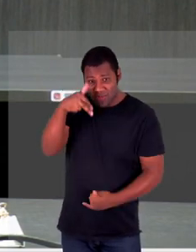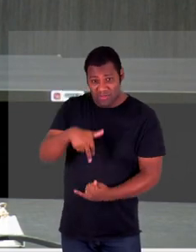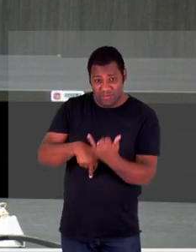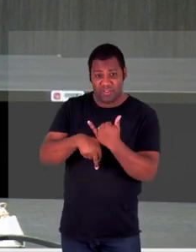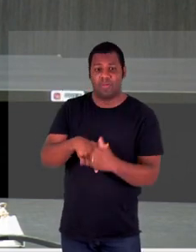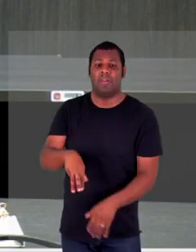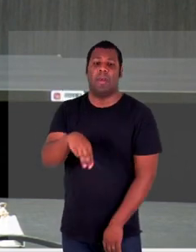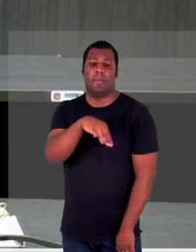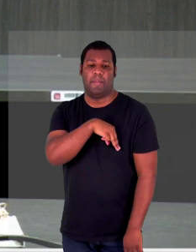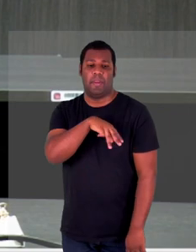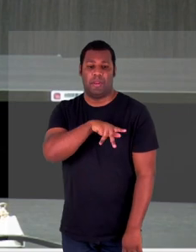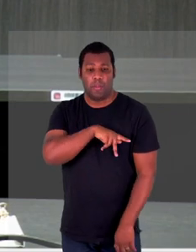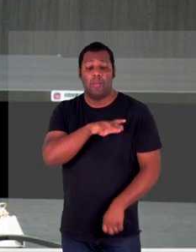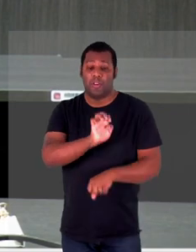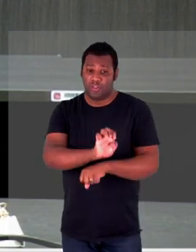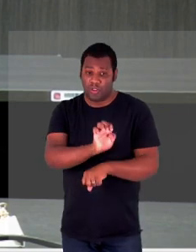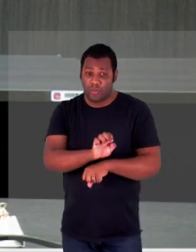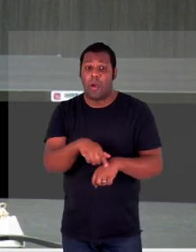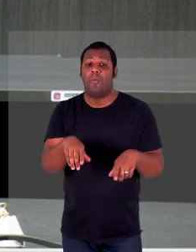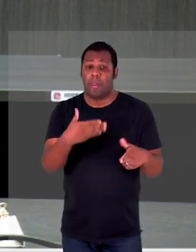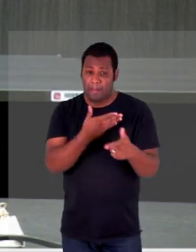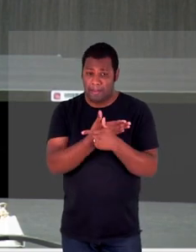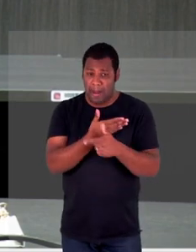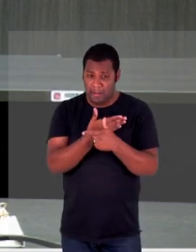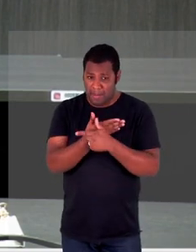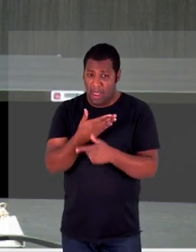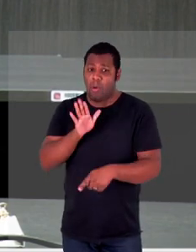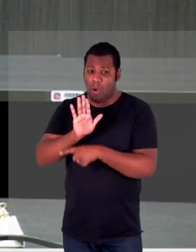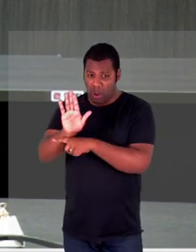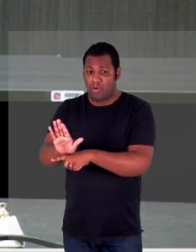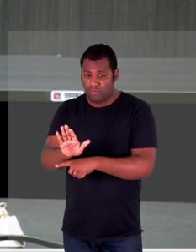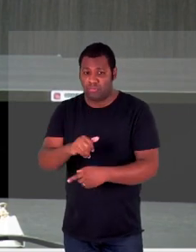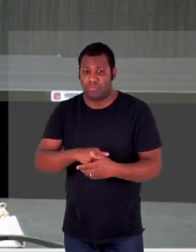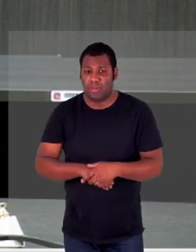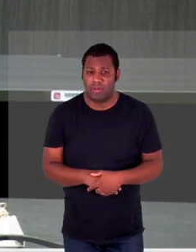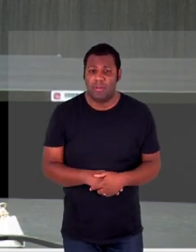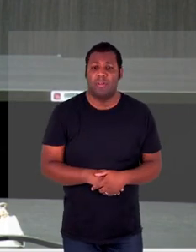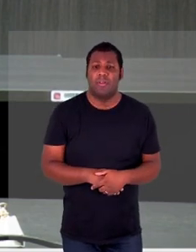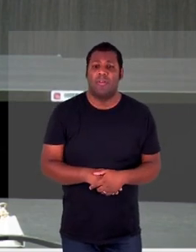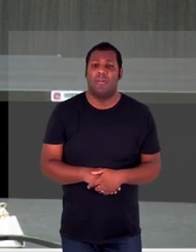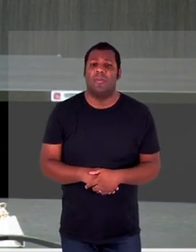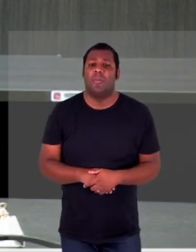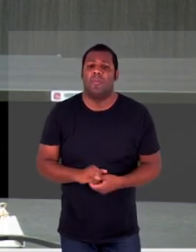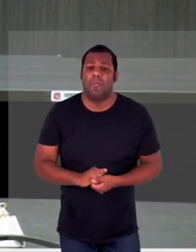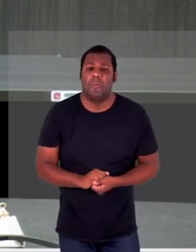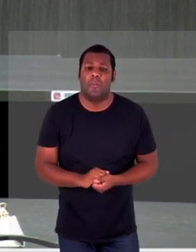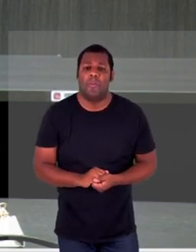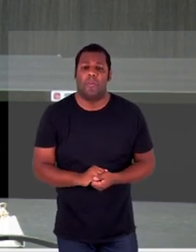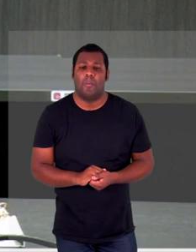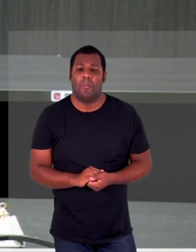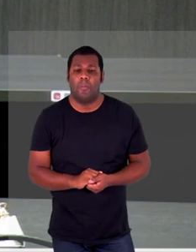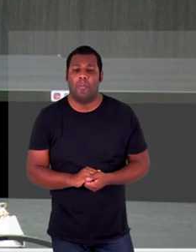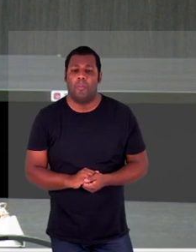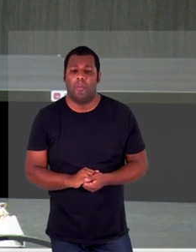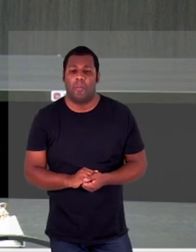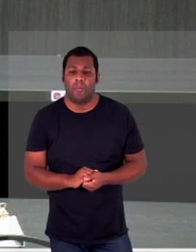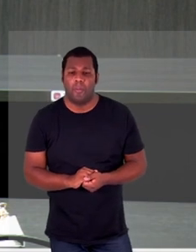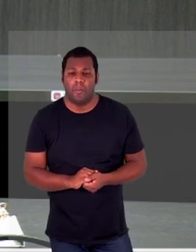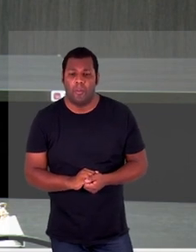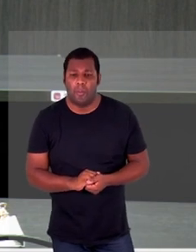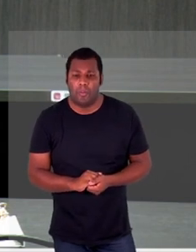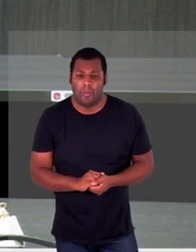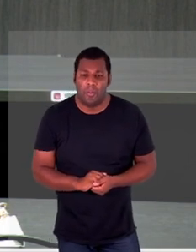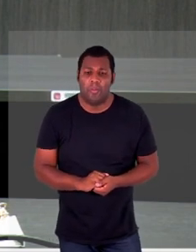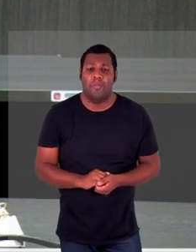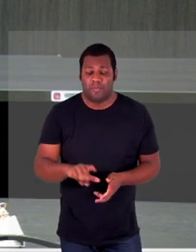Estadual também tem o seu papel até por conta da nossa ramificação. Então, nós estamos mais próximos. Acabamos estar... Eu